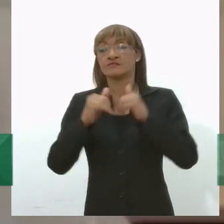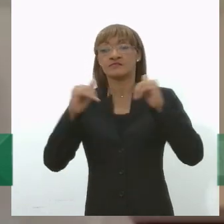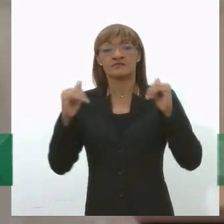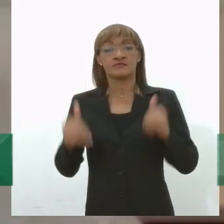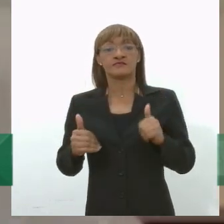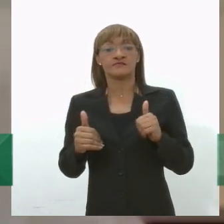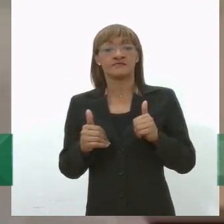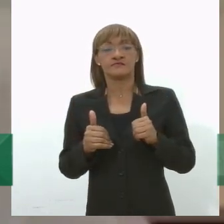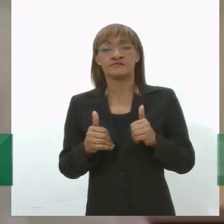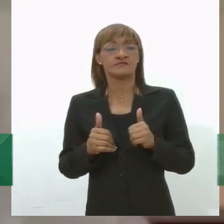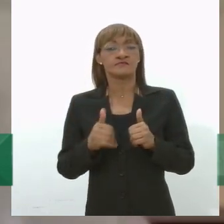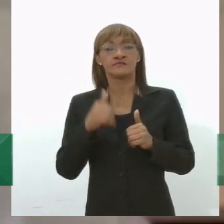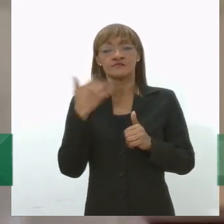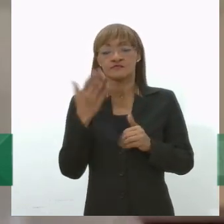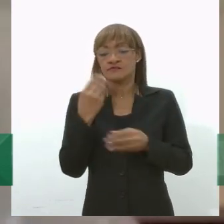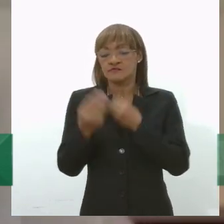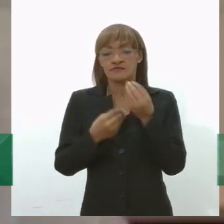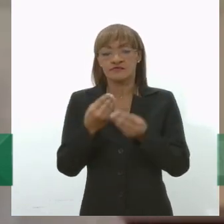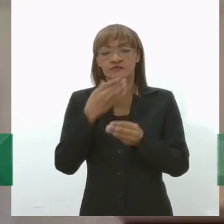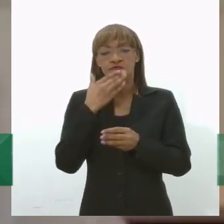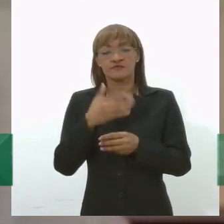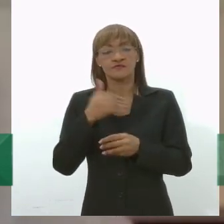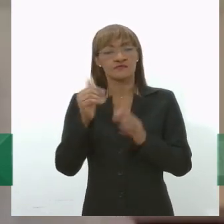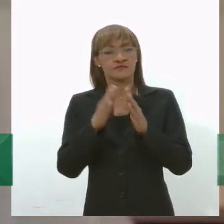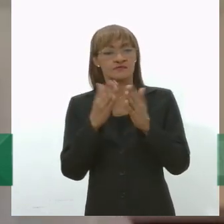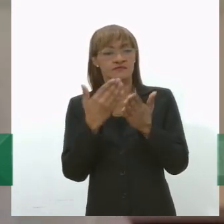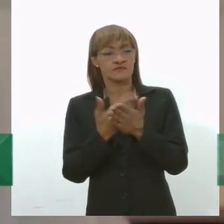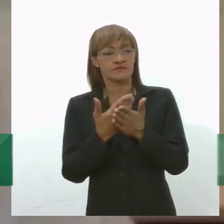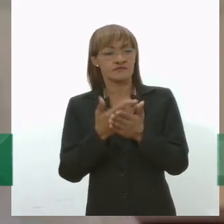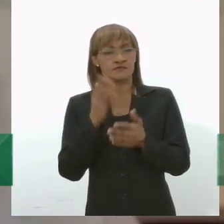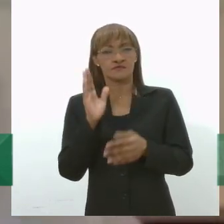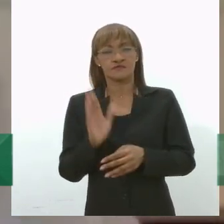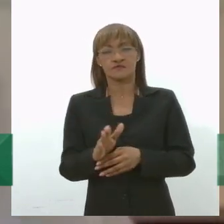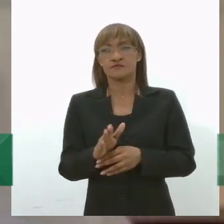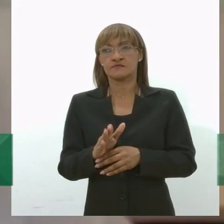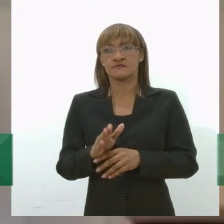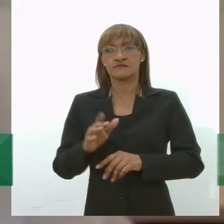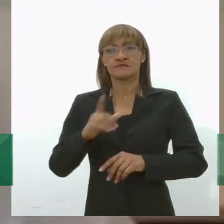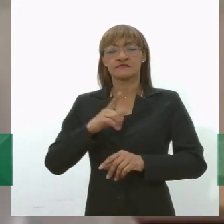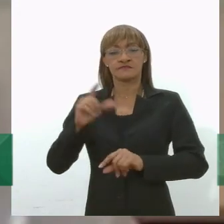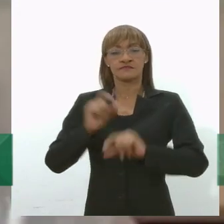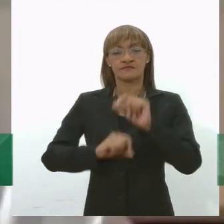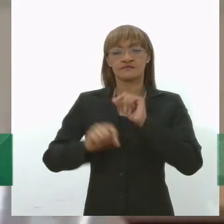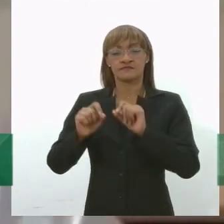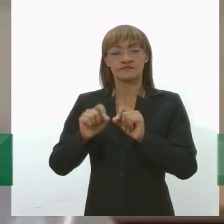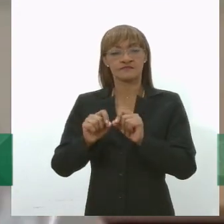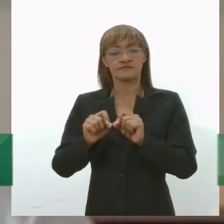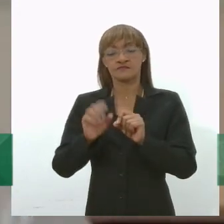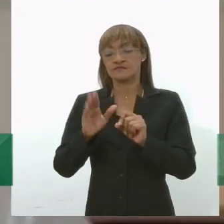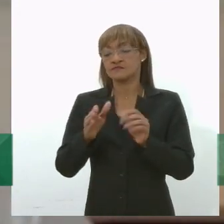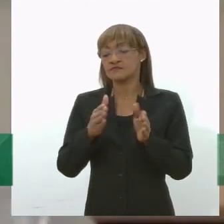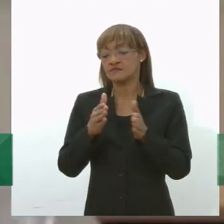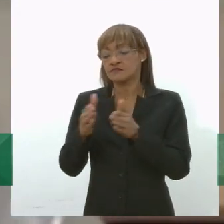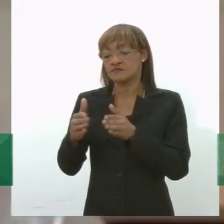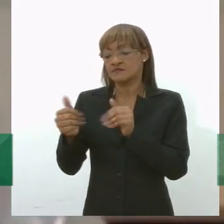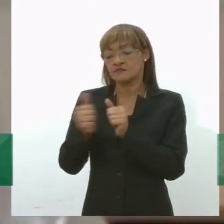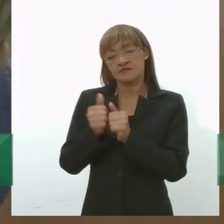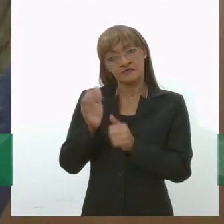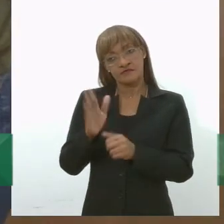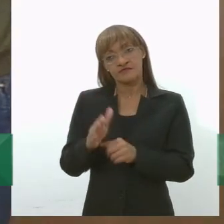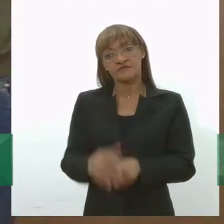caminhados para as melhores rotas tecnológicas de aproveitamento e aí também o incentivo ao biometano vir junto nesse substitutivo